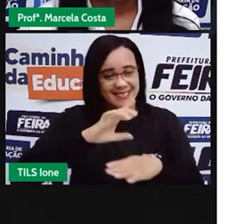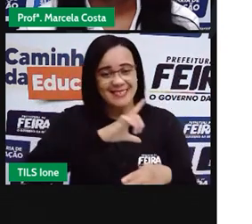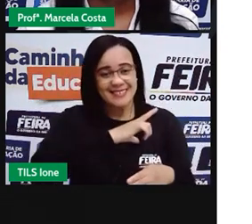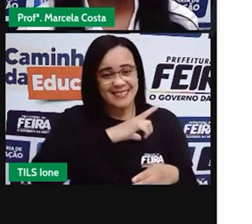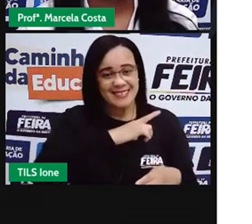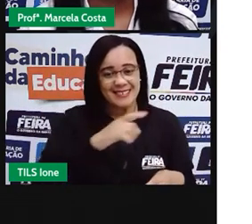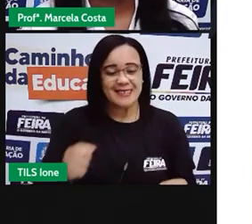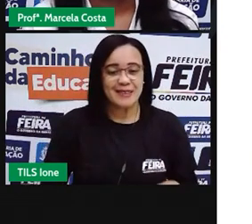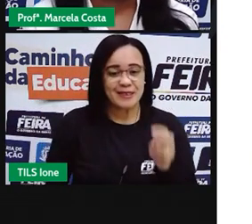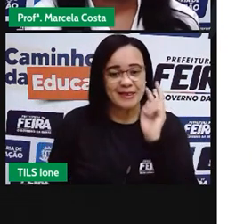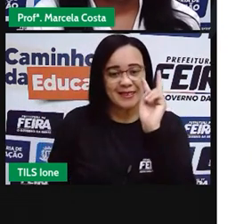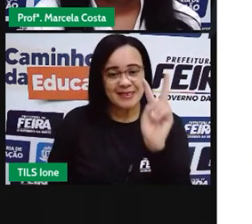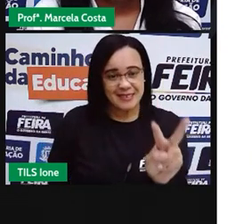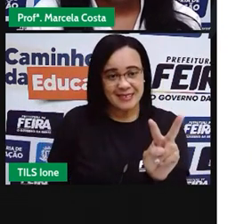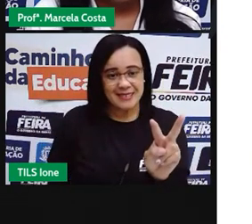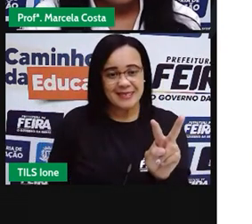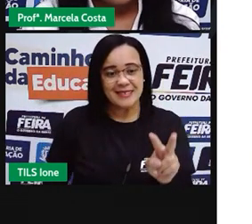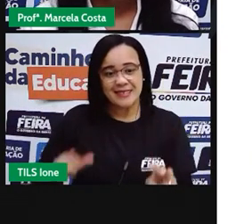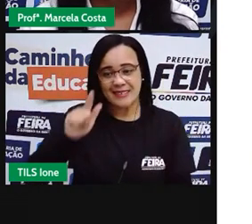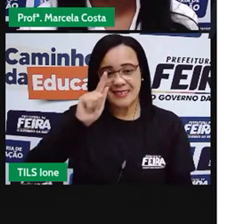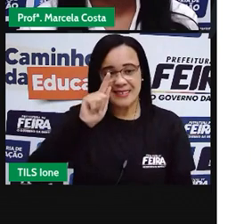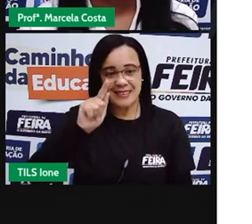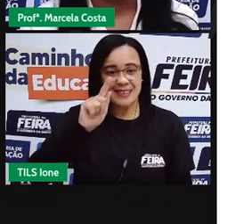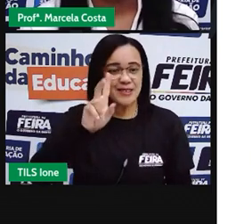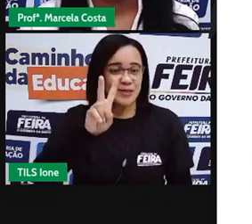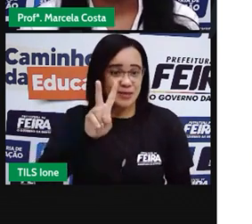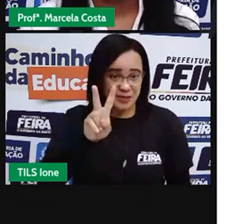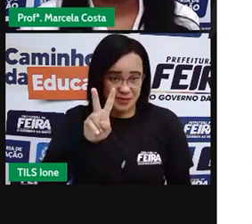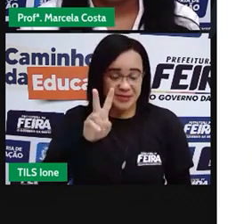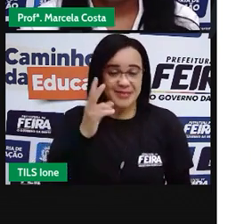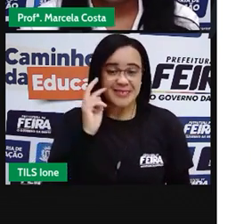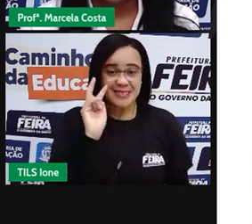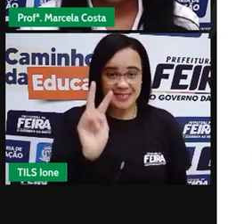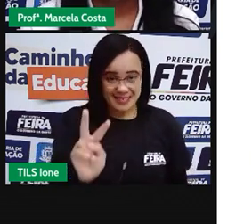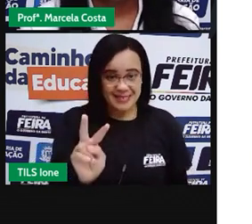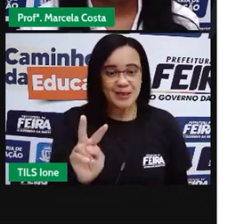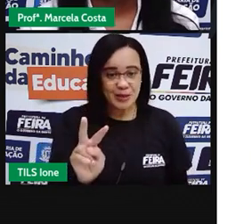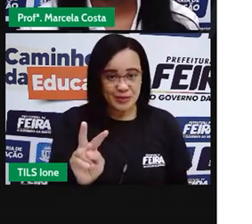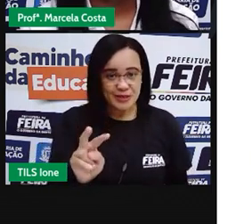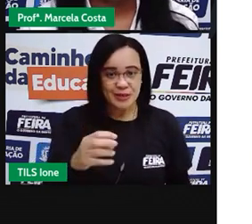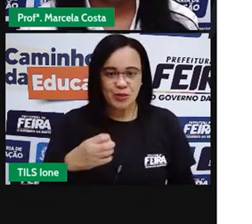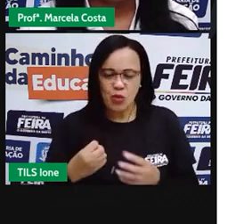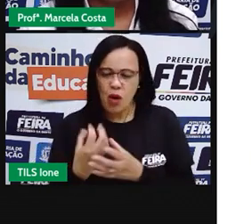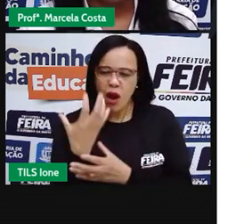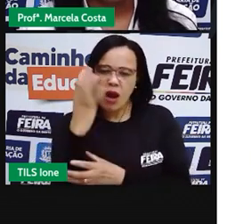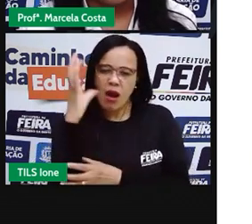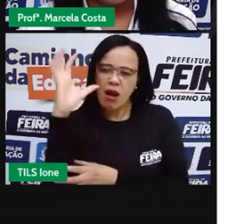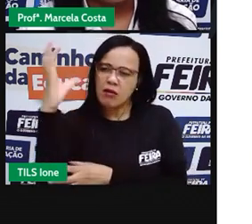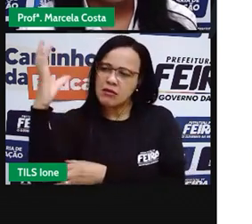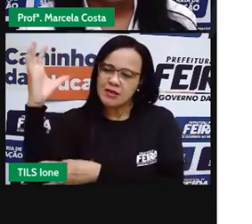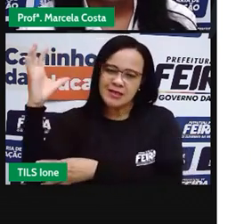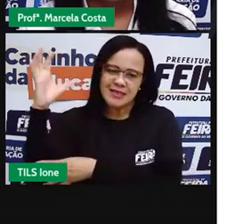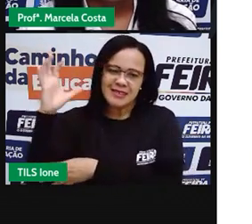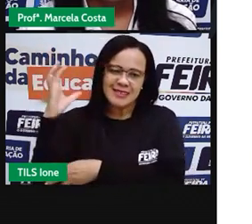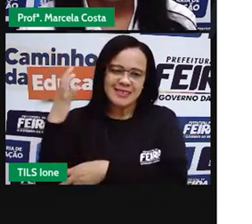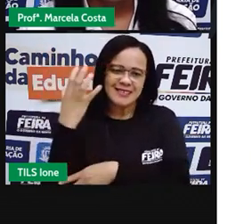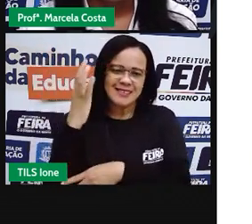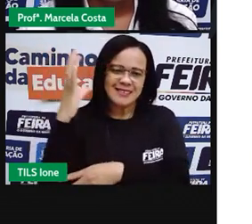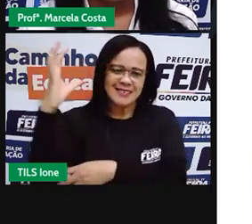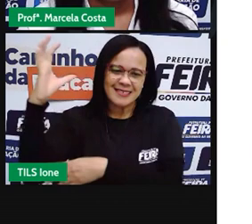Veja essas árvores que a gente observa lá na Avenida de Tulio Vargas.